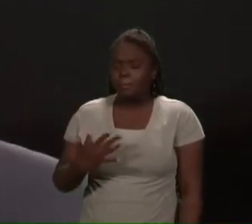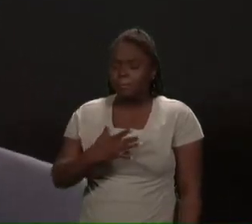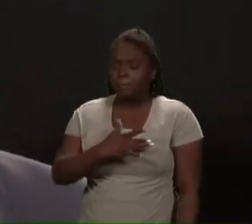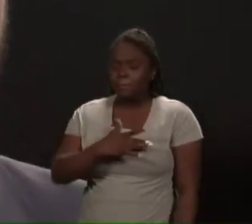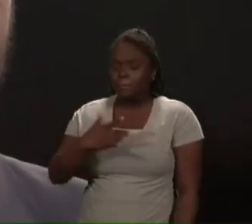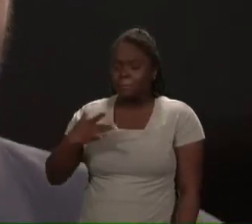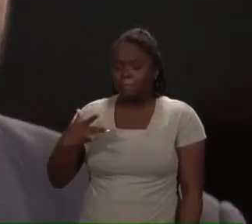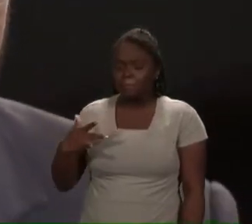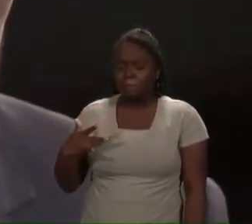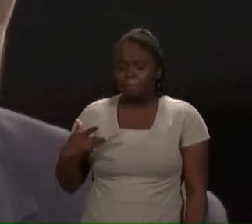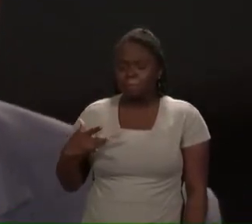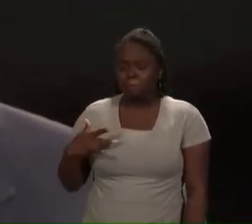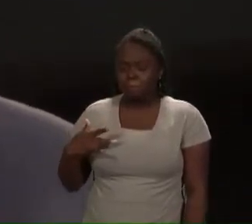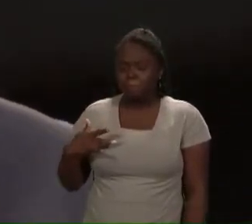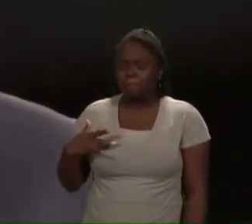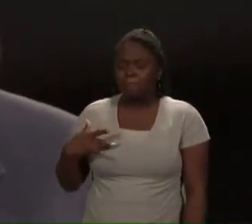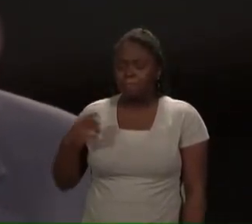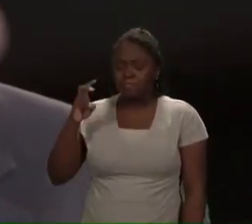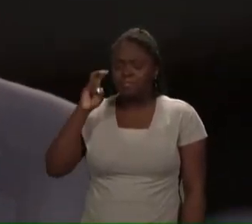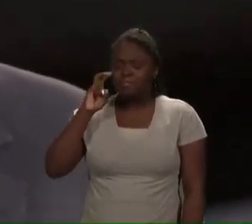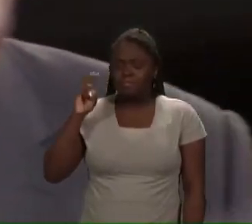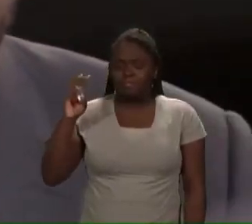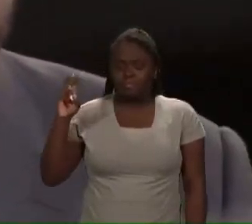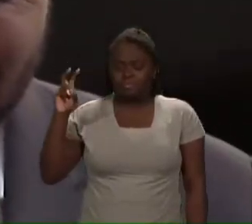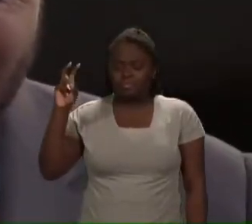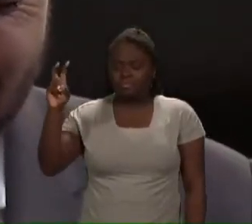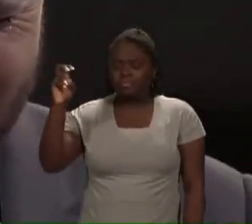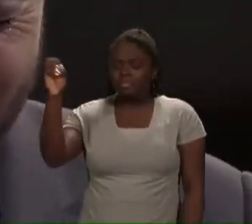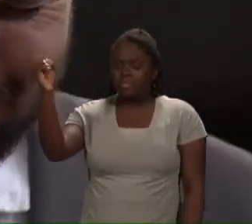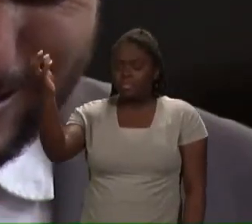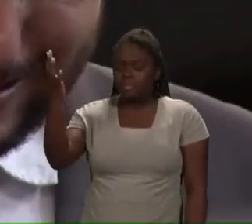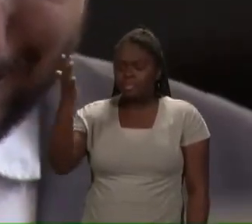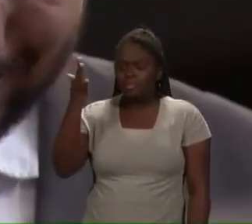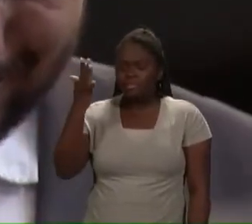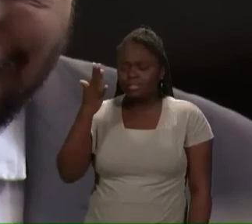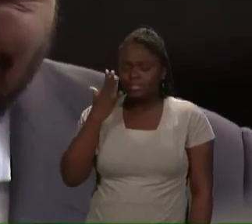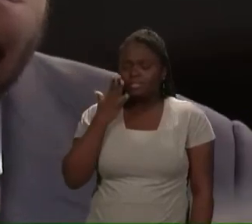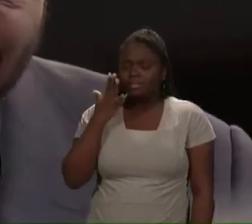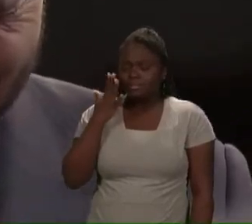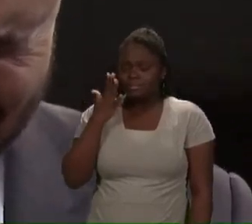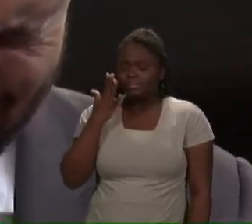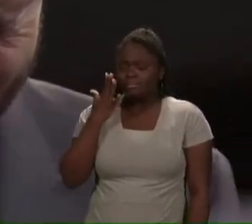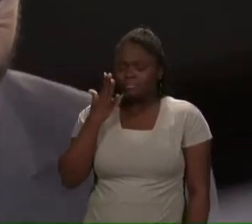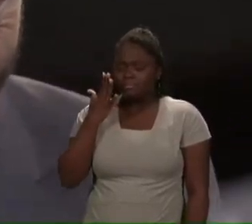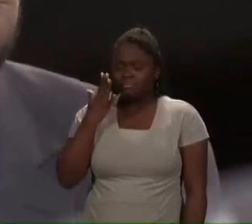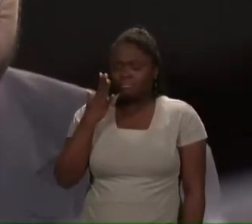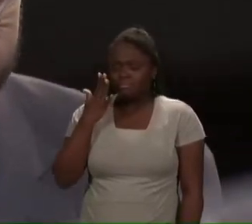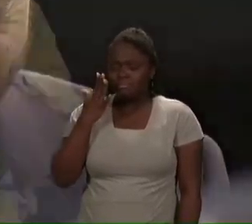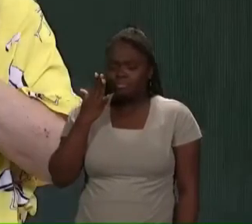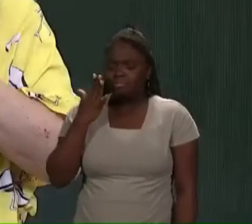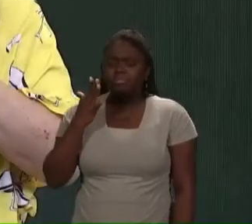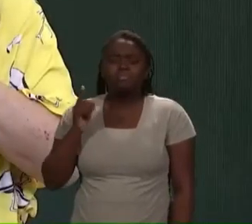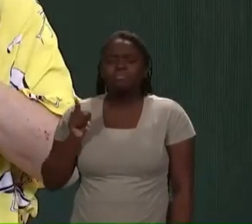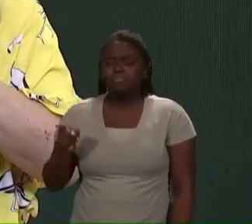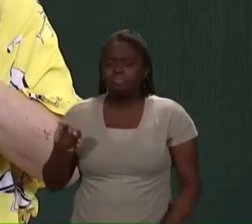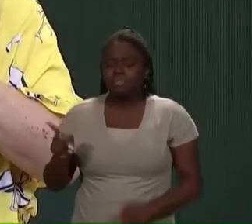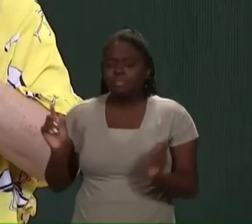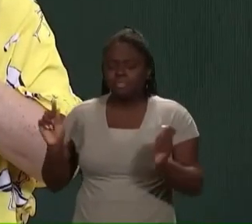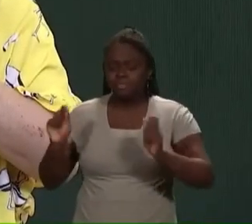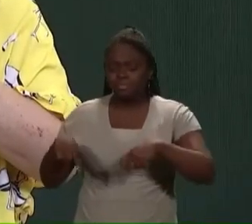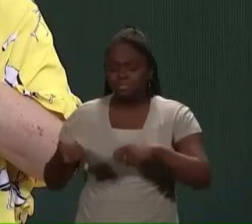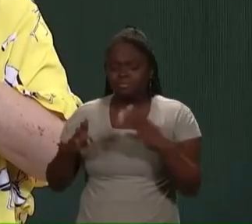Preserva-o, ó Pai, com sabedoria e graça. Para que Ele possa, com fidelidade, Senhor.